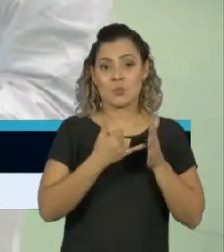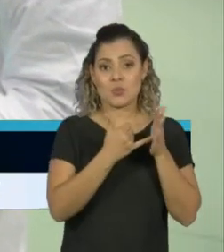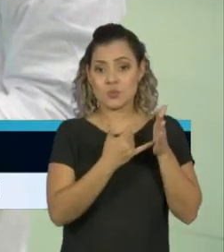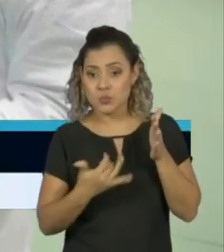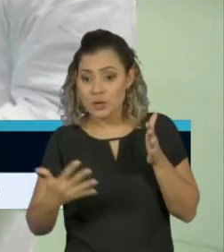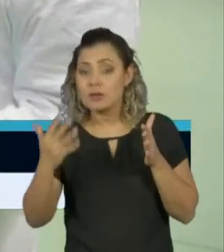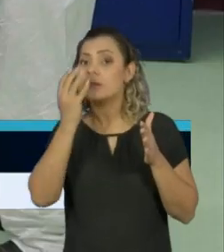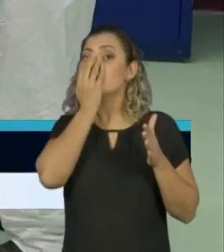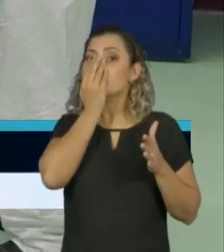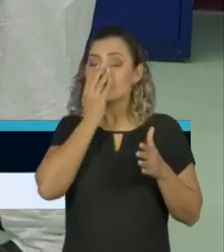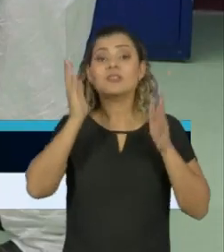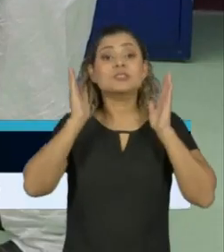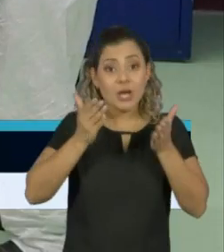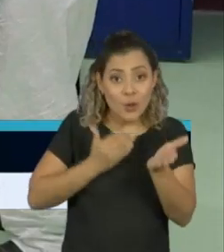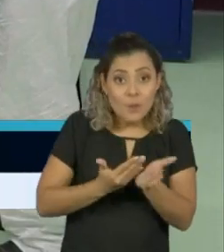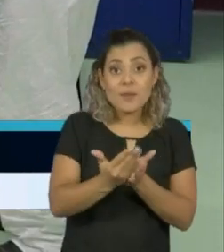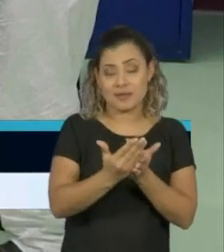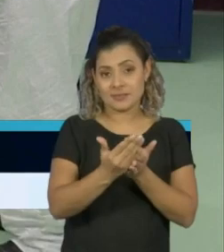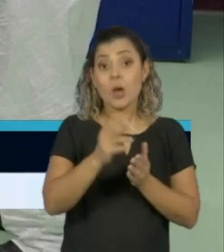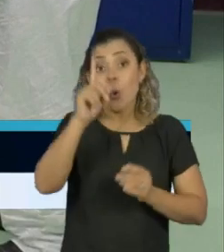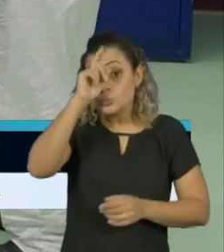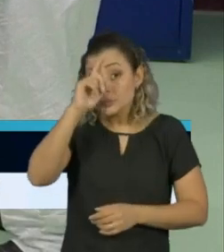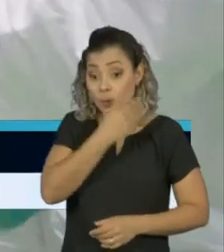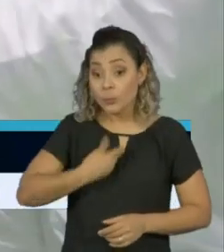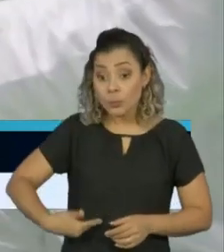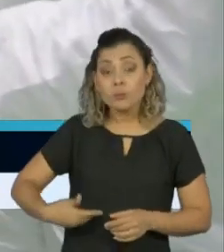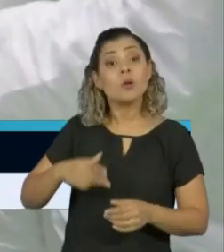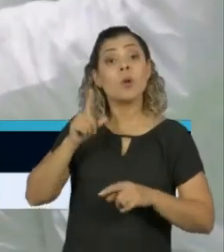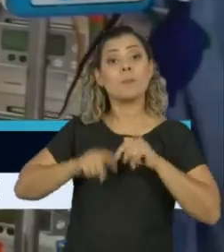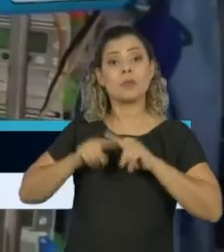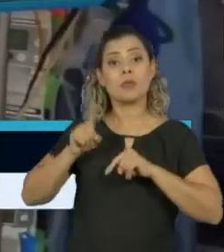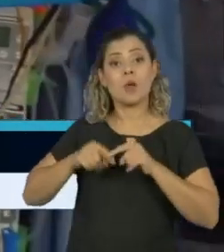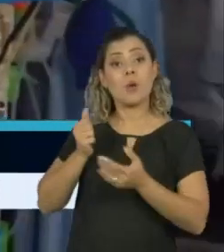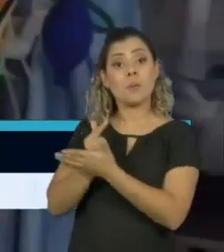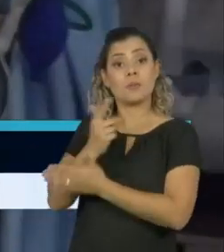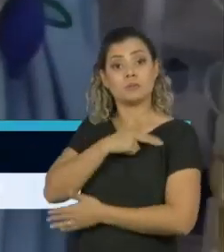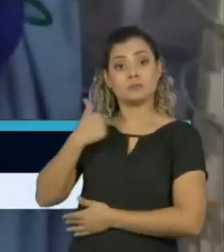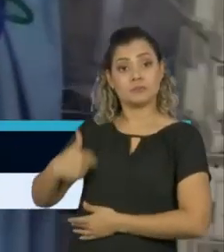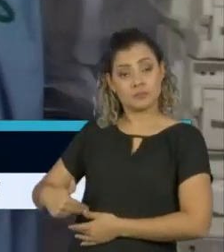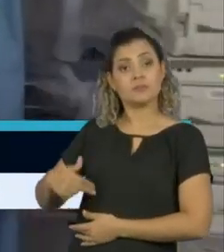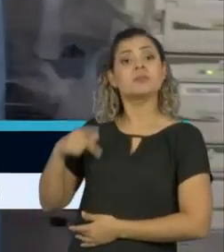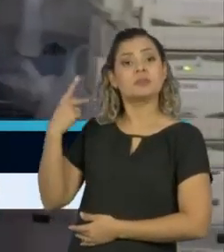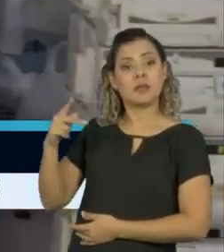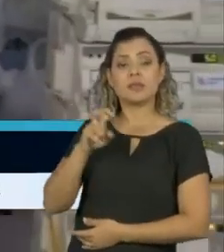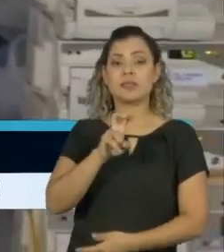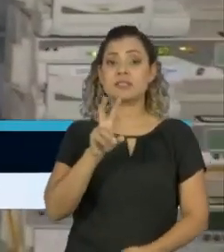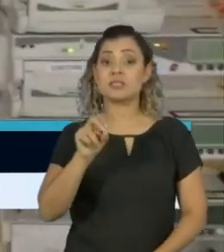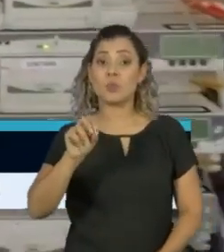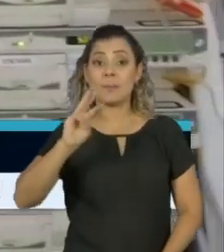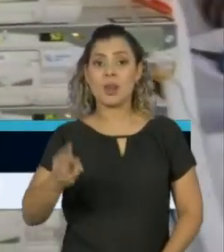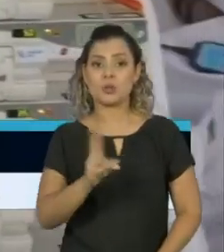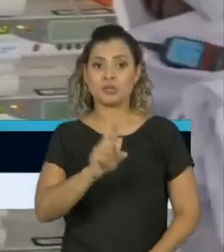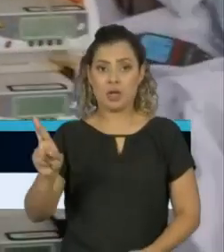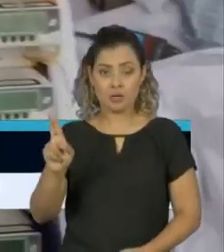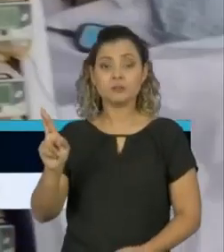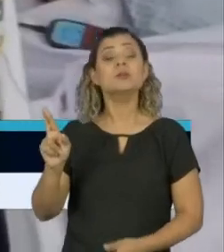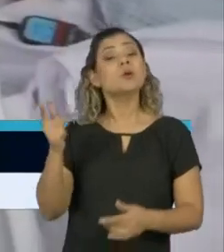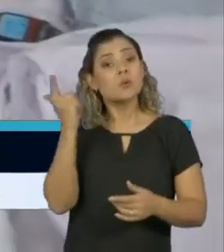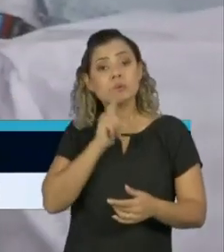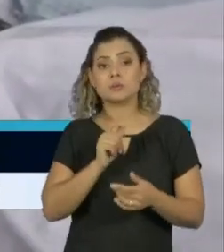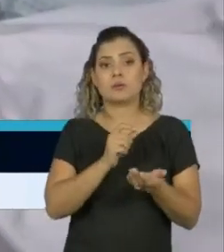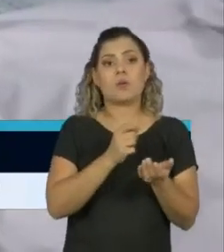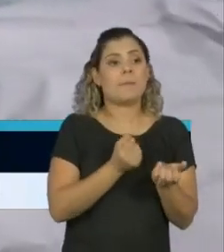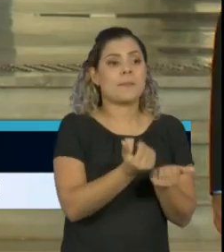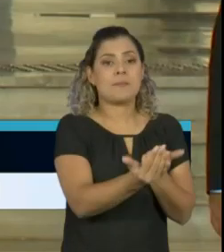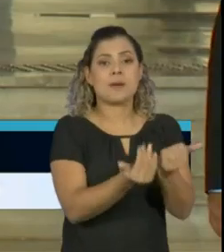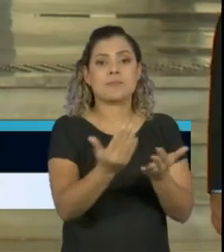hospitais públicos. Os equipamentos comprados da China custaram R$ 550 milhões e vão ajudar a ampliar o número de UTIs